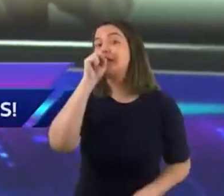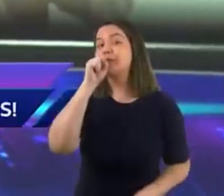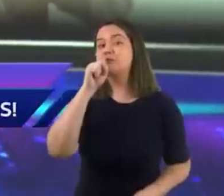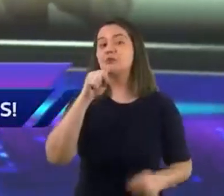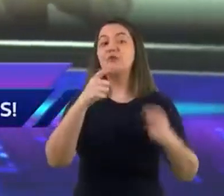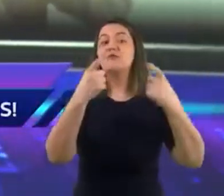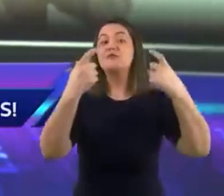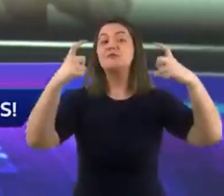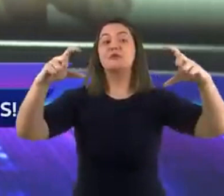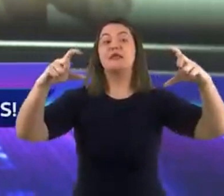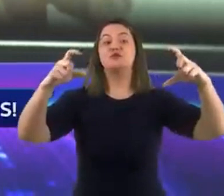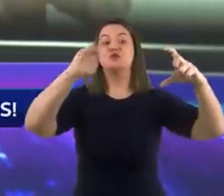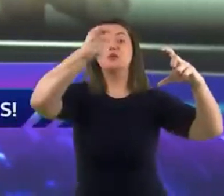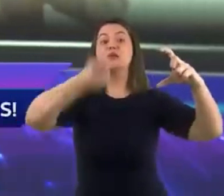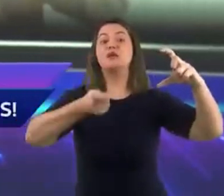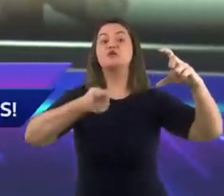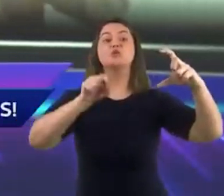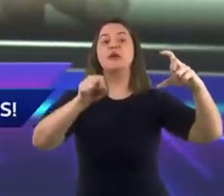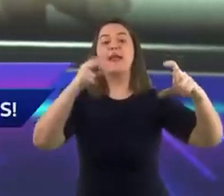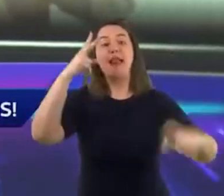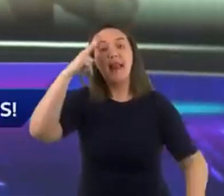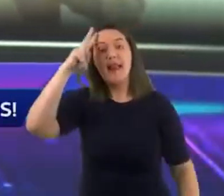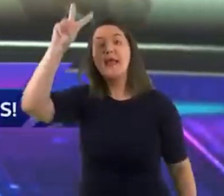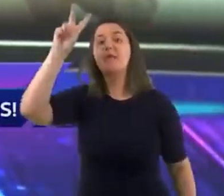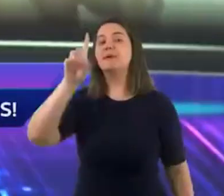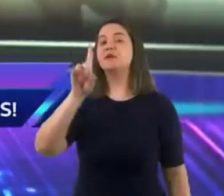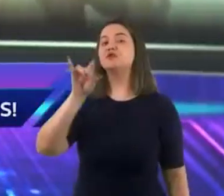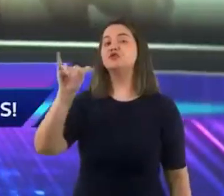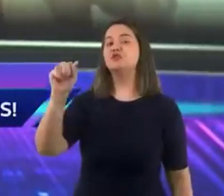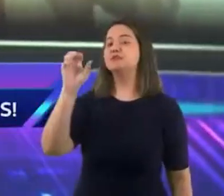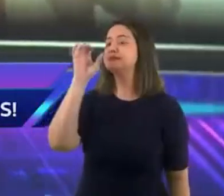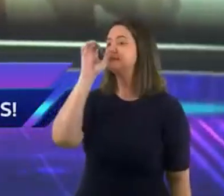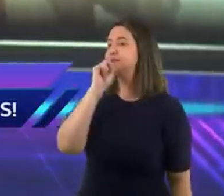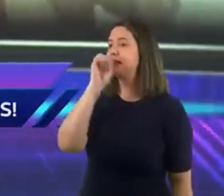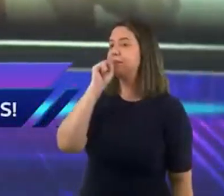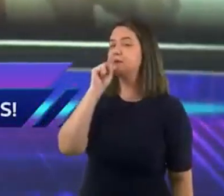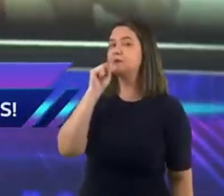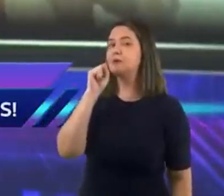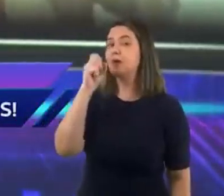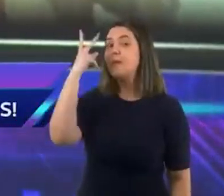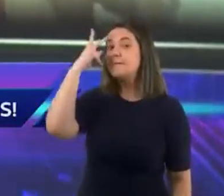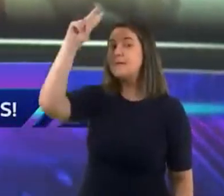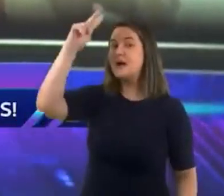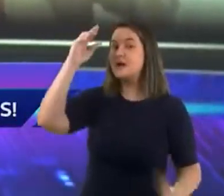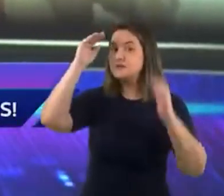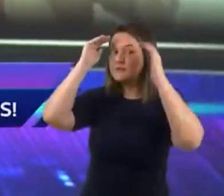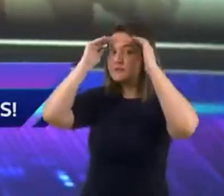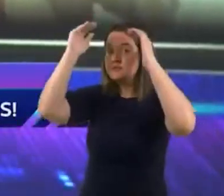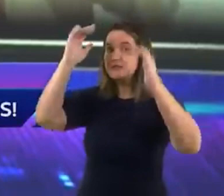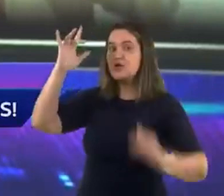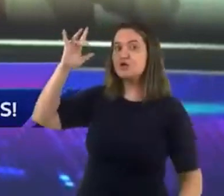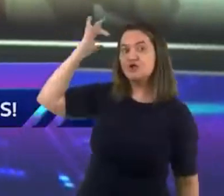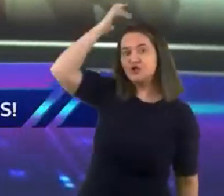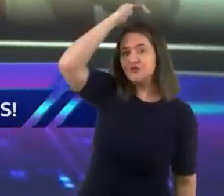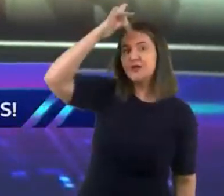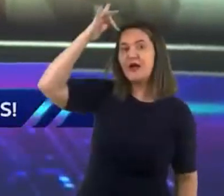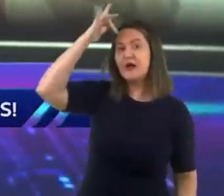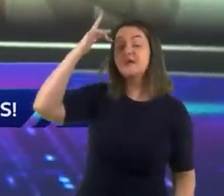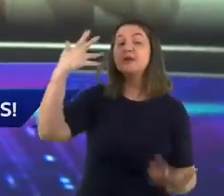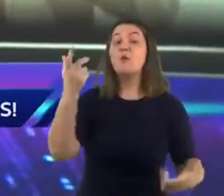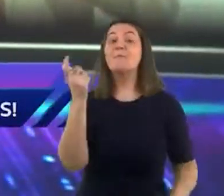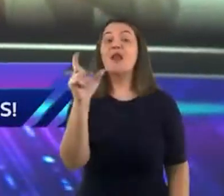para o santificar, lembrar, obviamente, porque o ser humano iria esquecer,